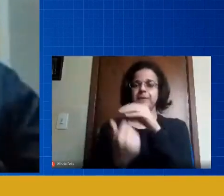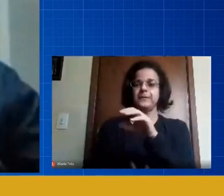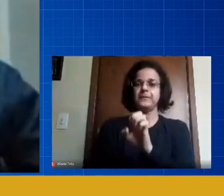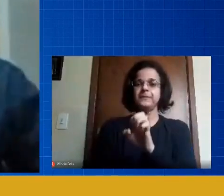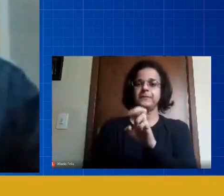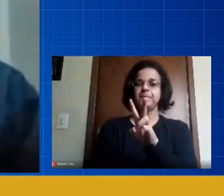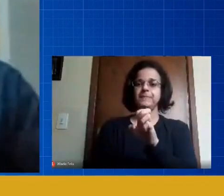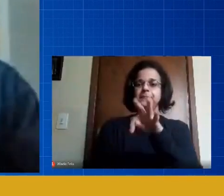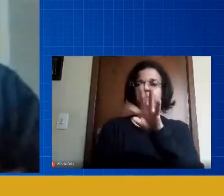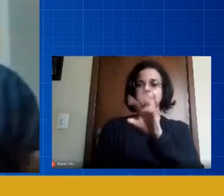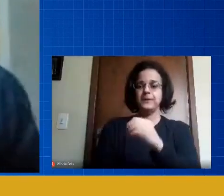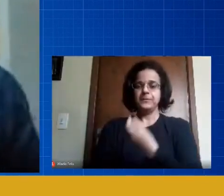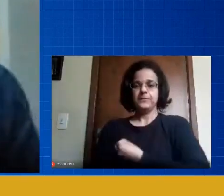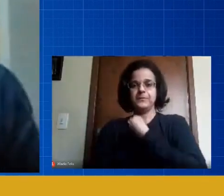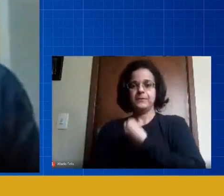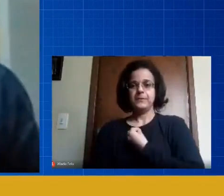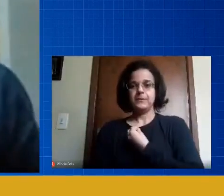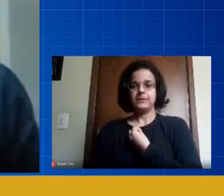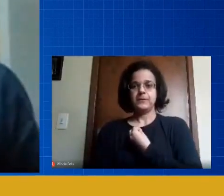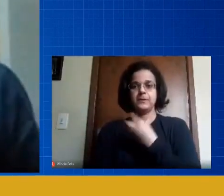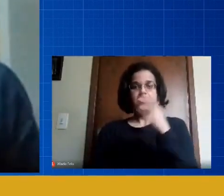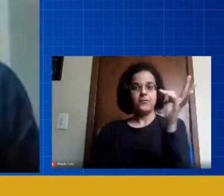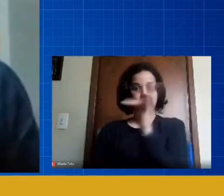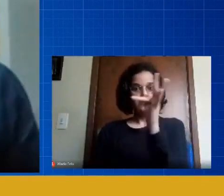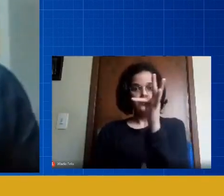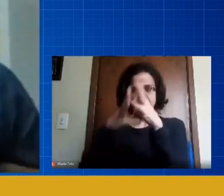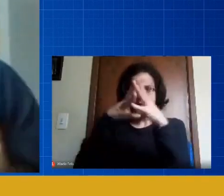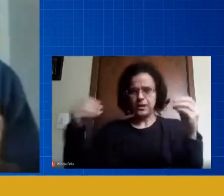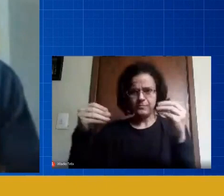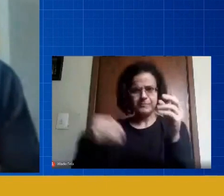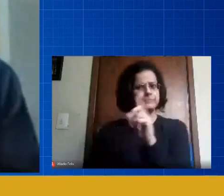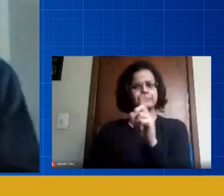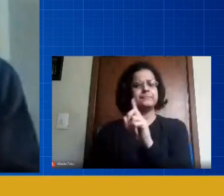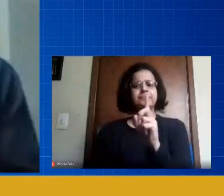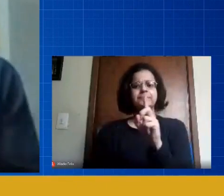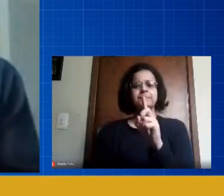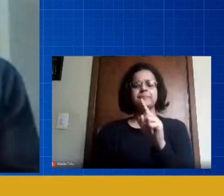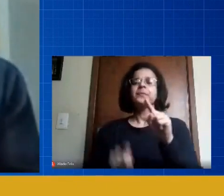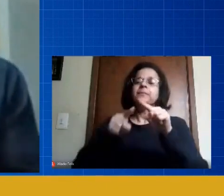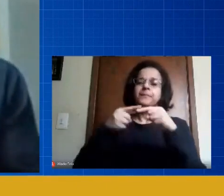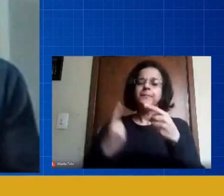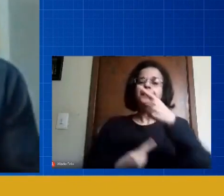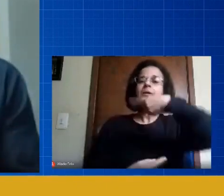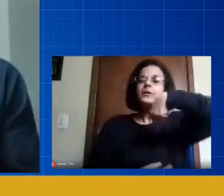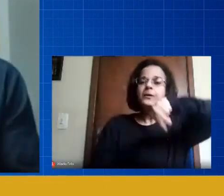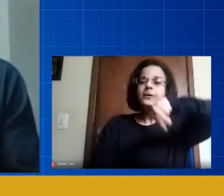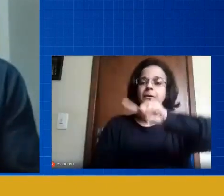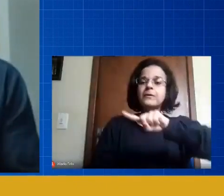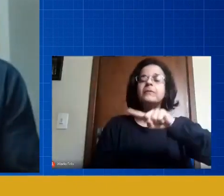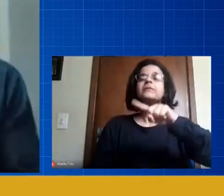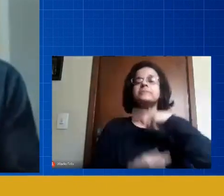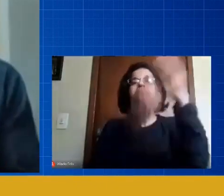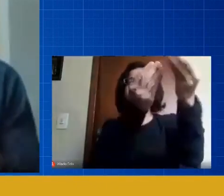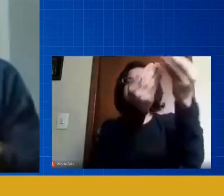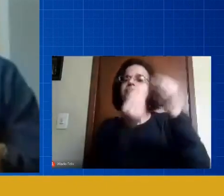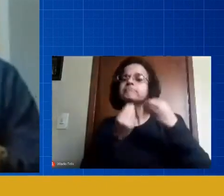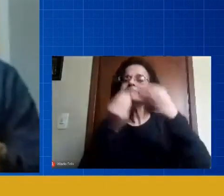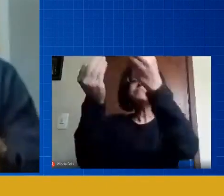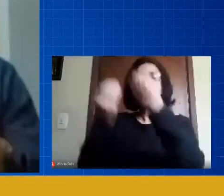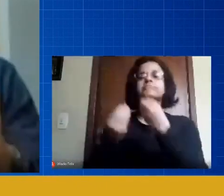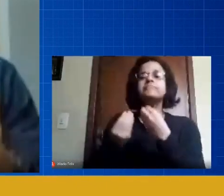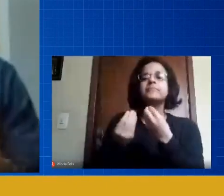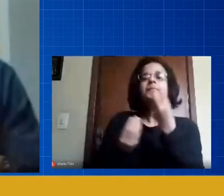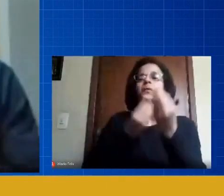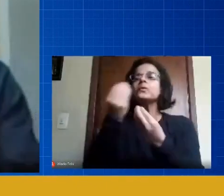presenciais a universidade não vai acabar mas nós estamos recebendo como se fosse um